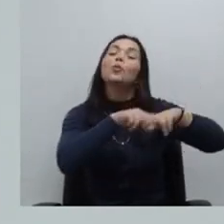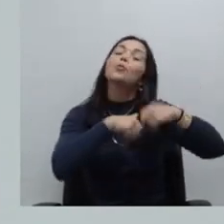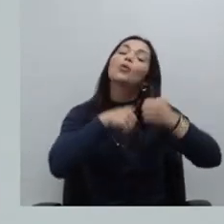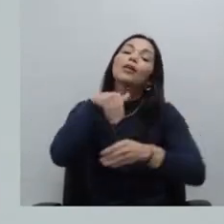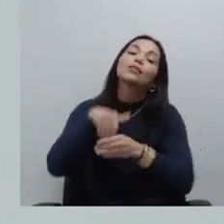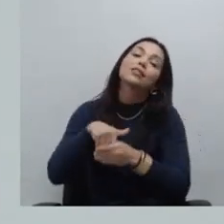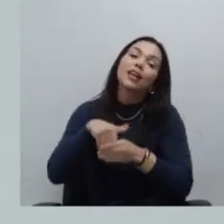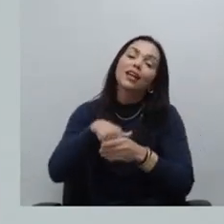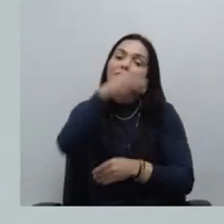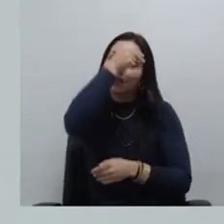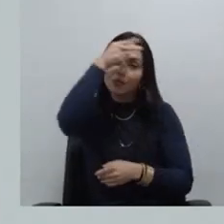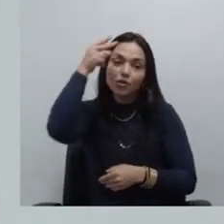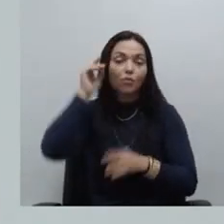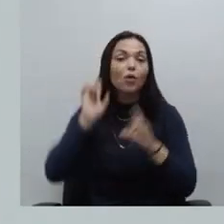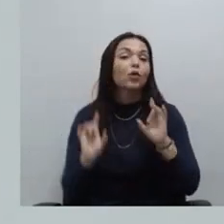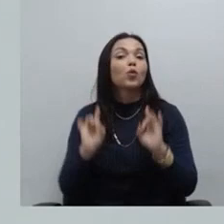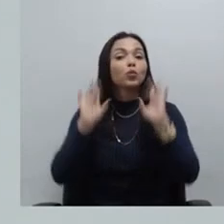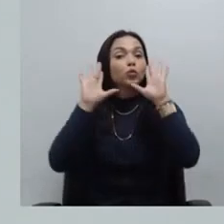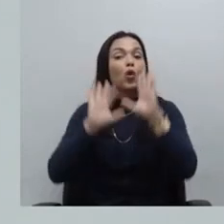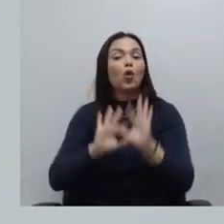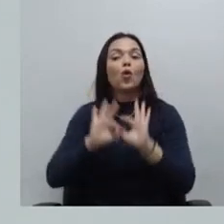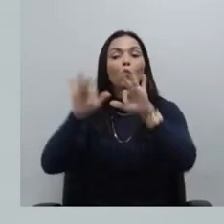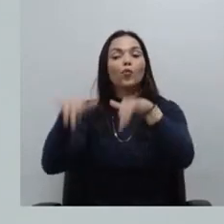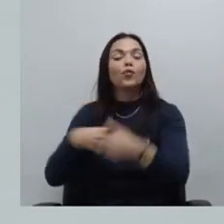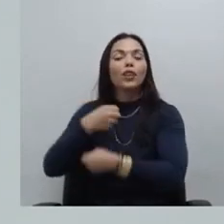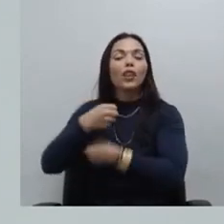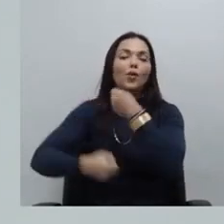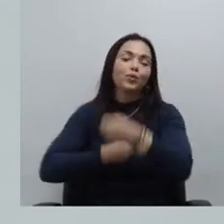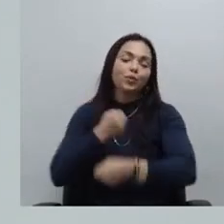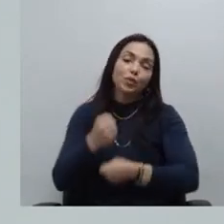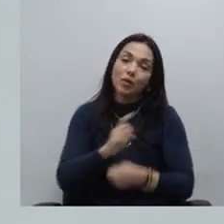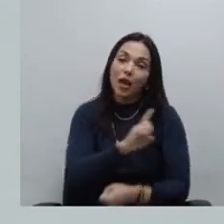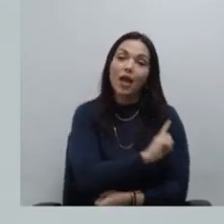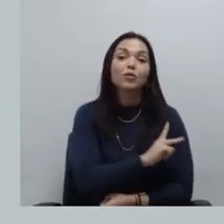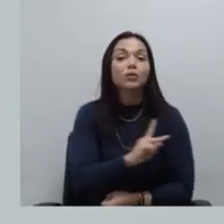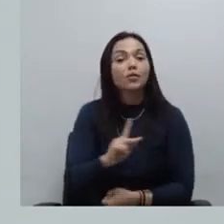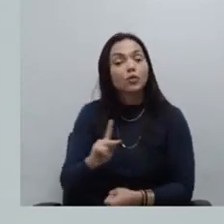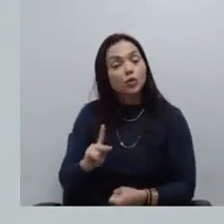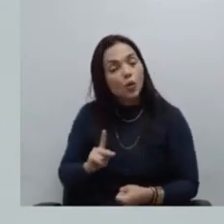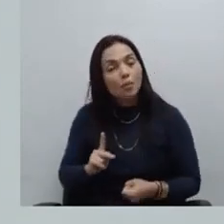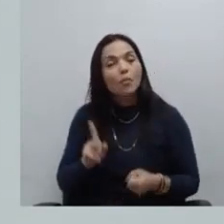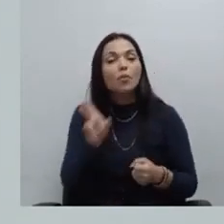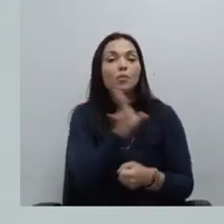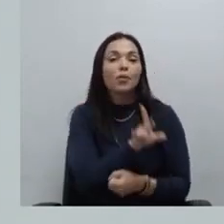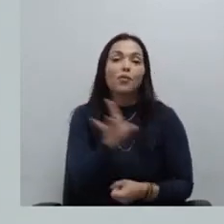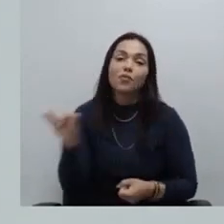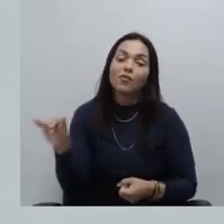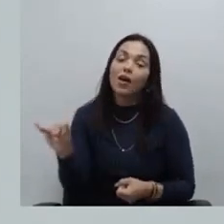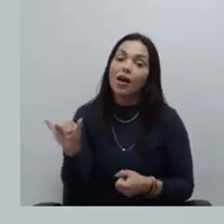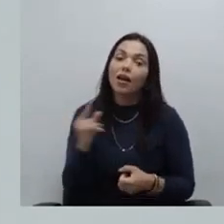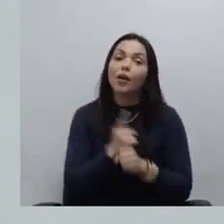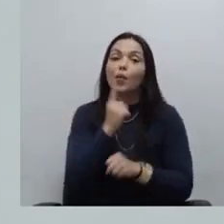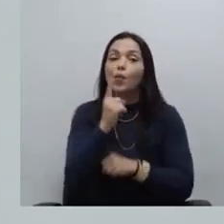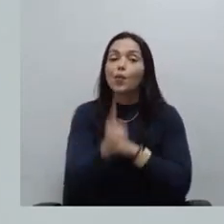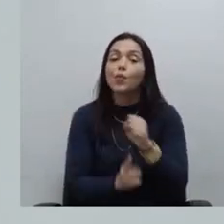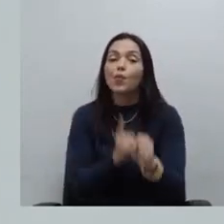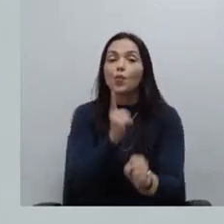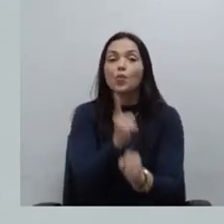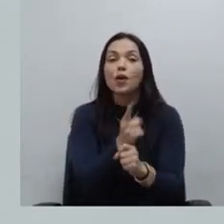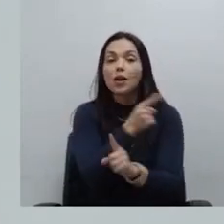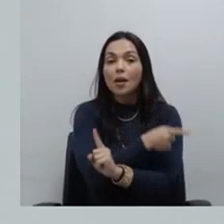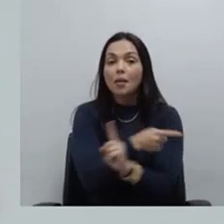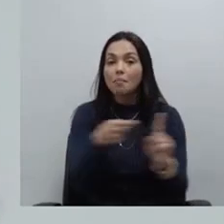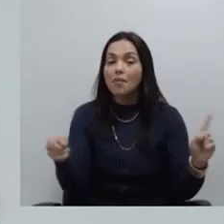o final do ano e fazendo com que os defensores e defensores públicos fiquem um ano e meio sem